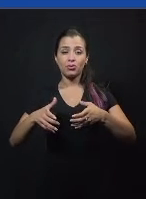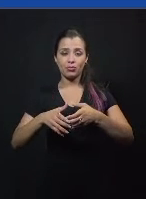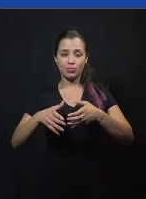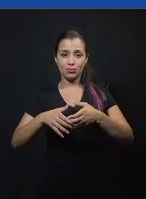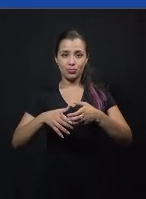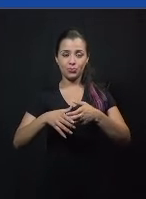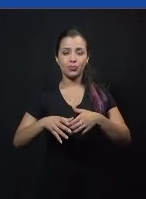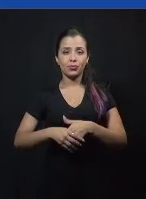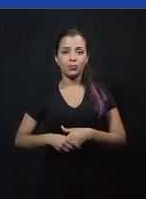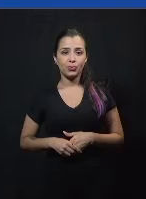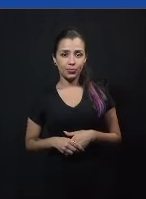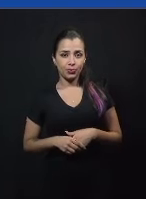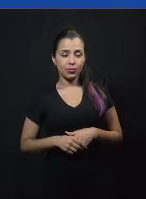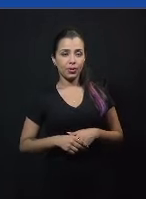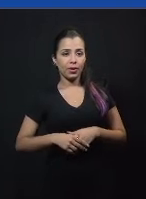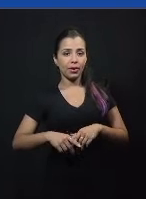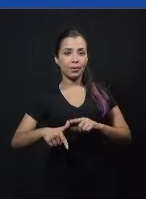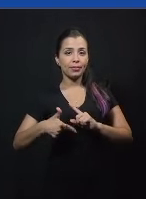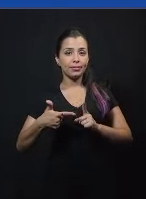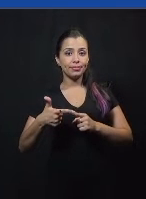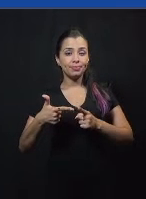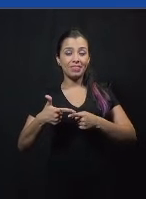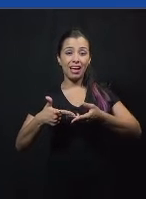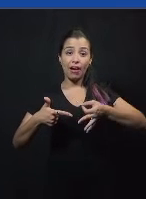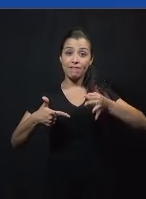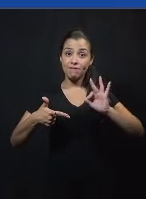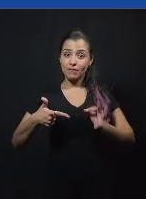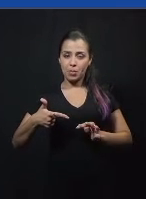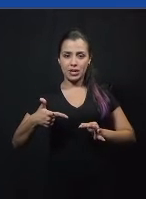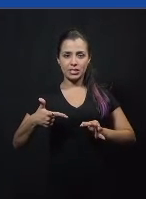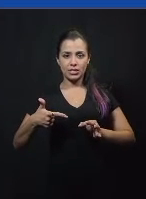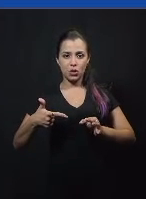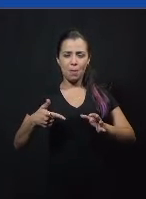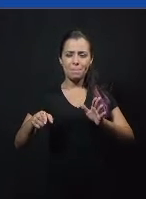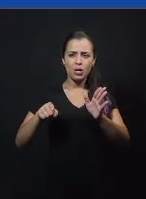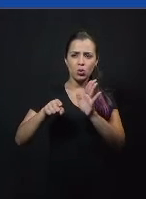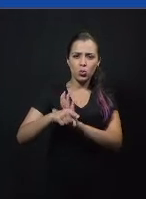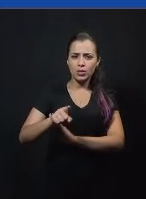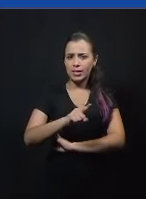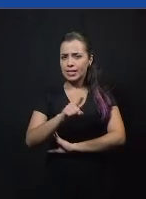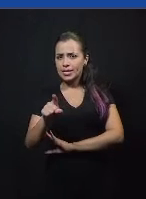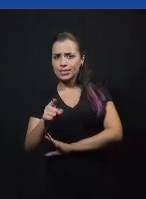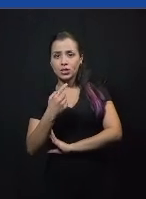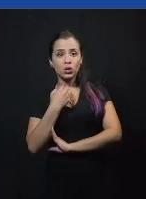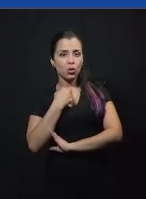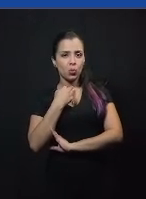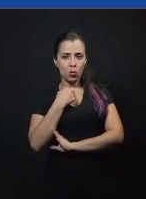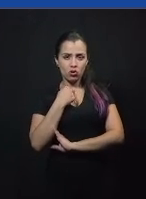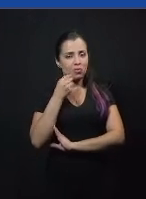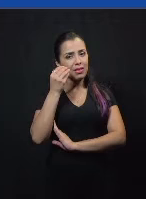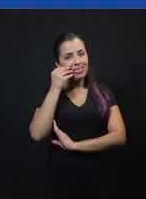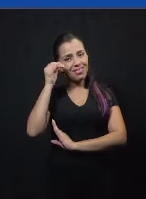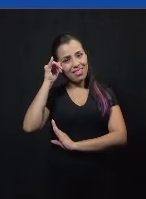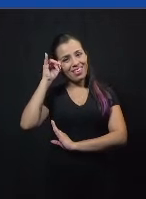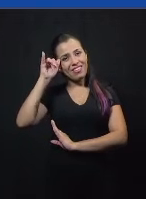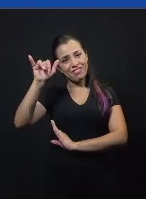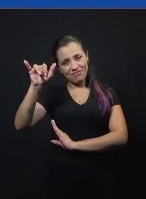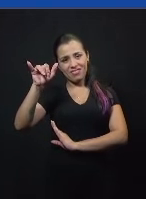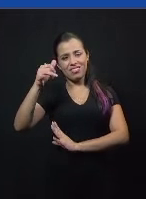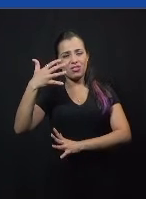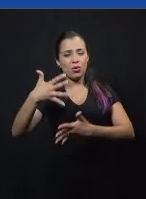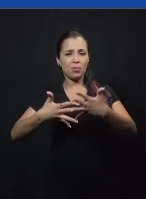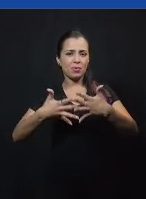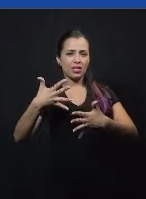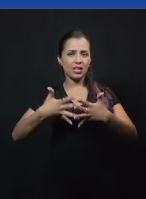uma afirmação, então, ela não deve ser uma pergunta, uma negação, por uma questão de praticidade, certo? Porque se você coloca como pergunta,